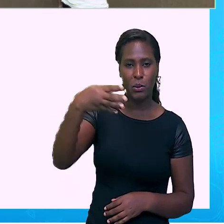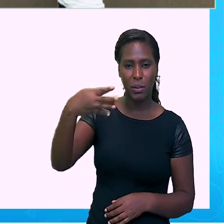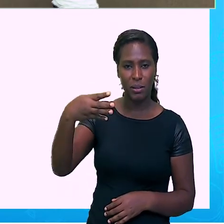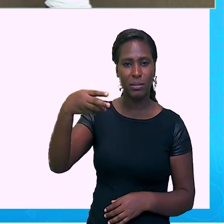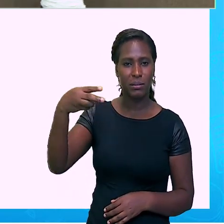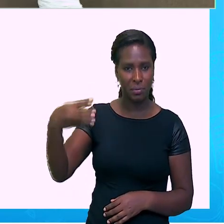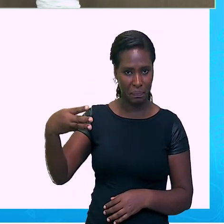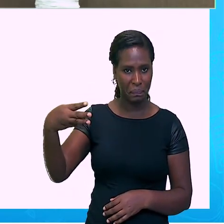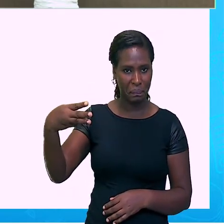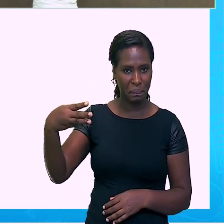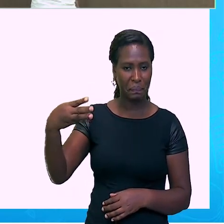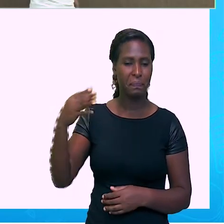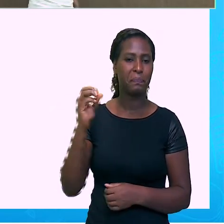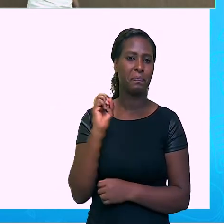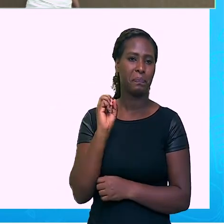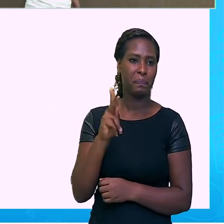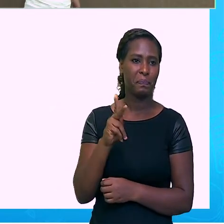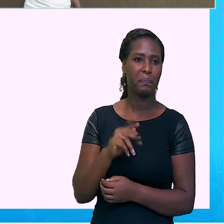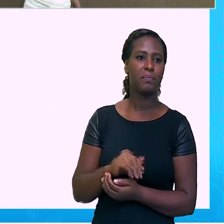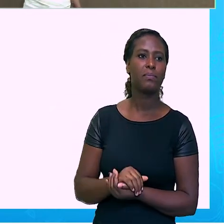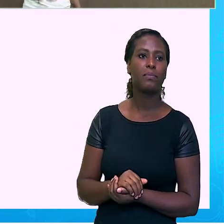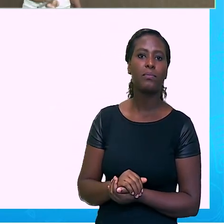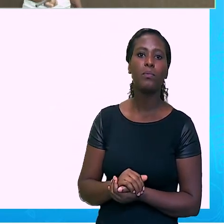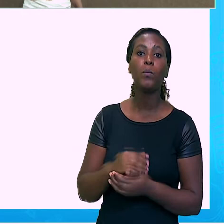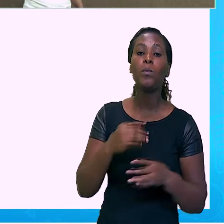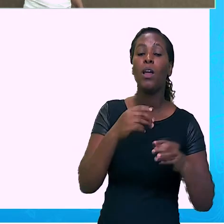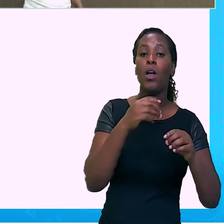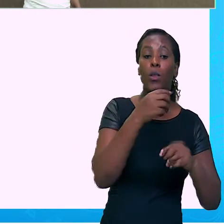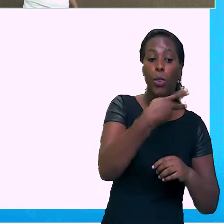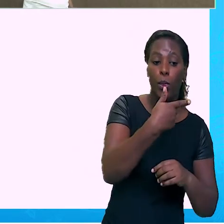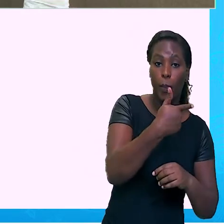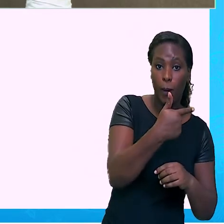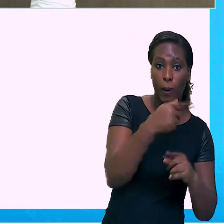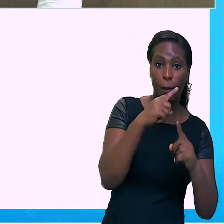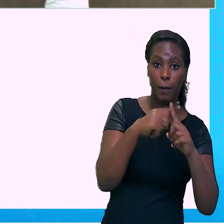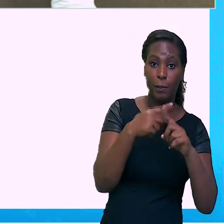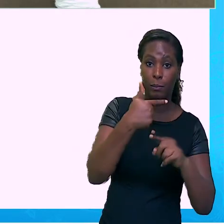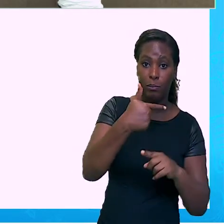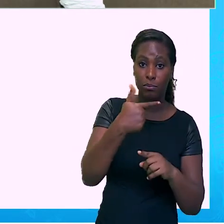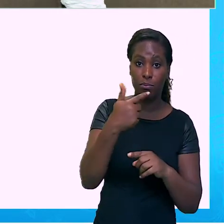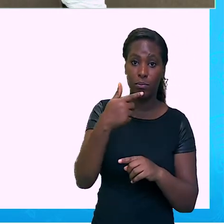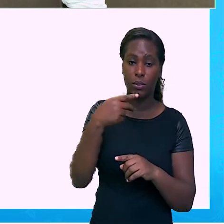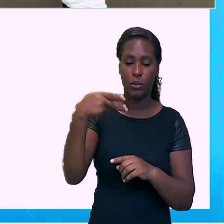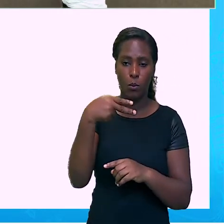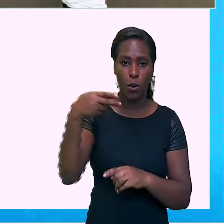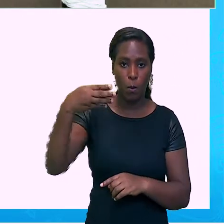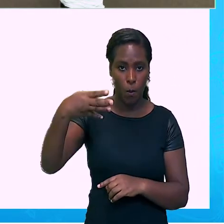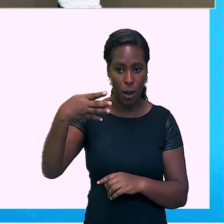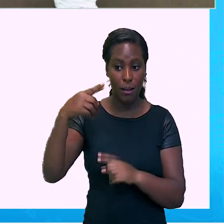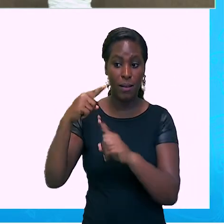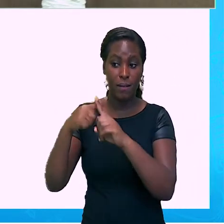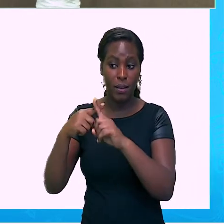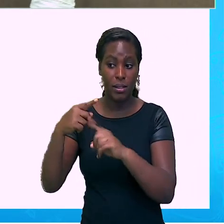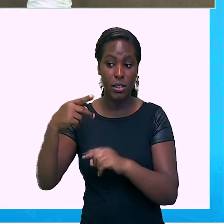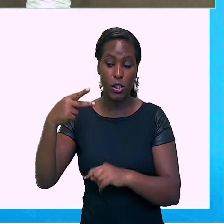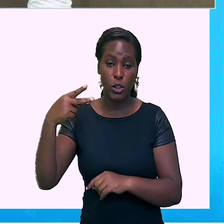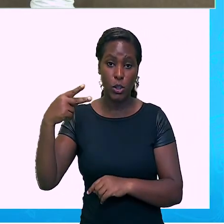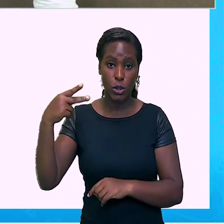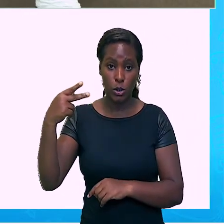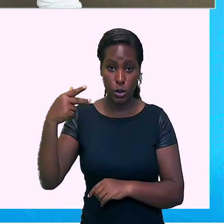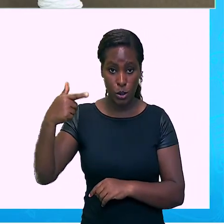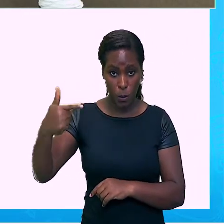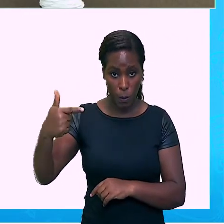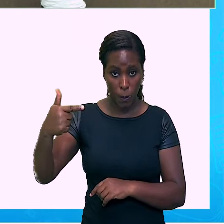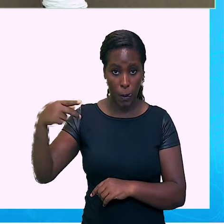O dois. Dois vezes dois, quatro, vezes dois, oito. E o sinal, vamos